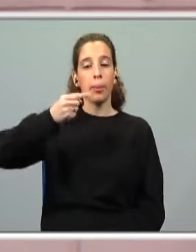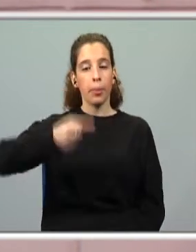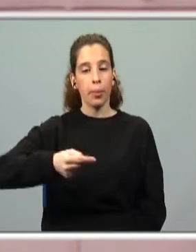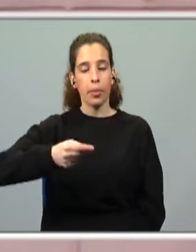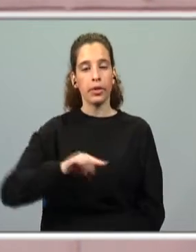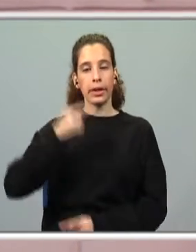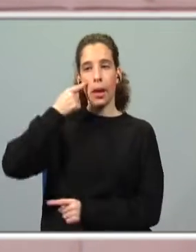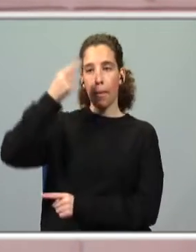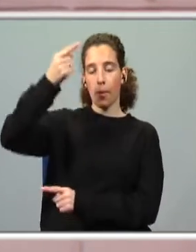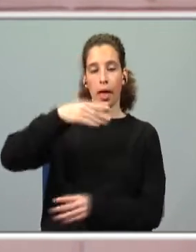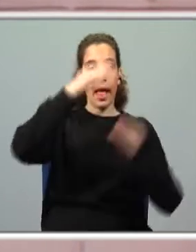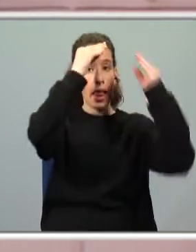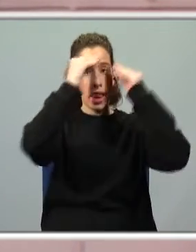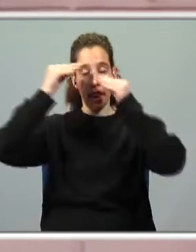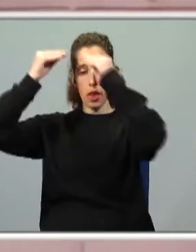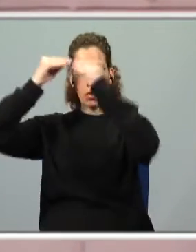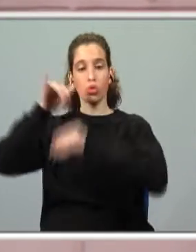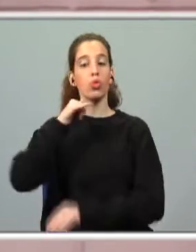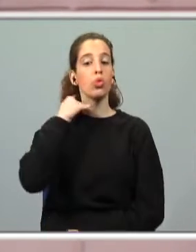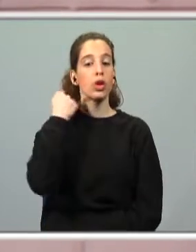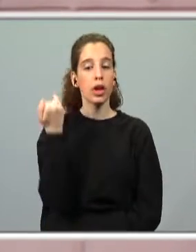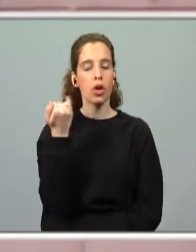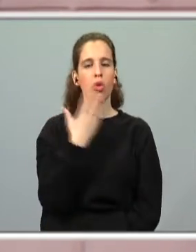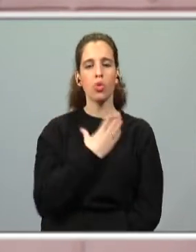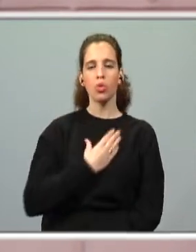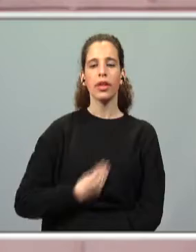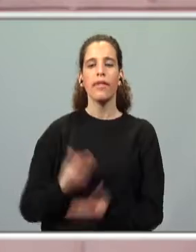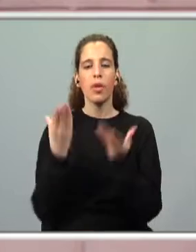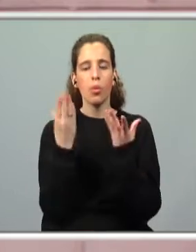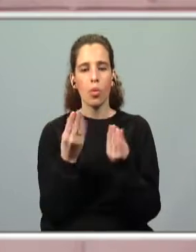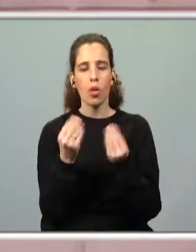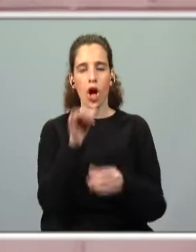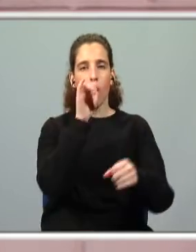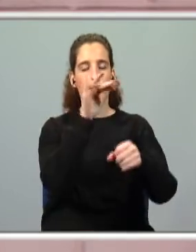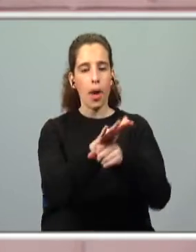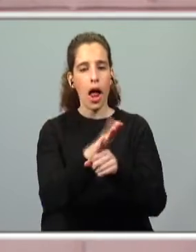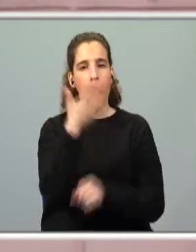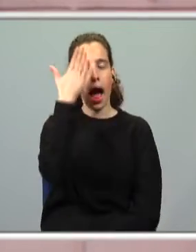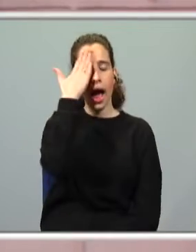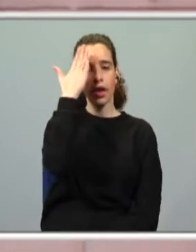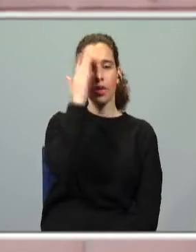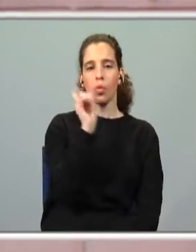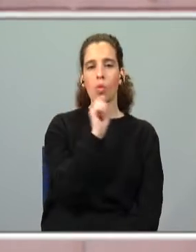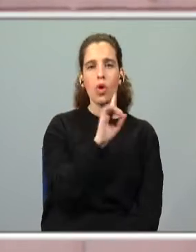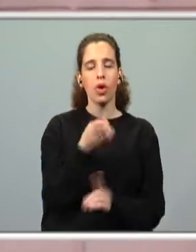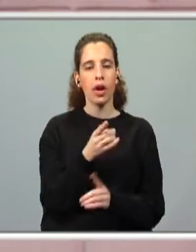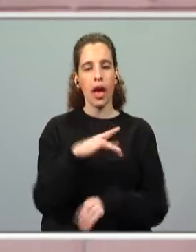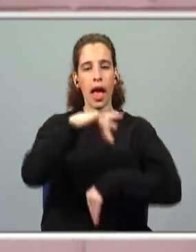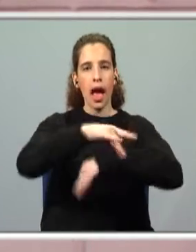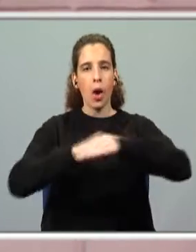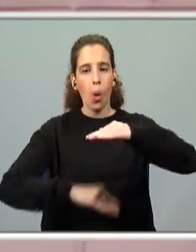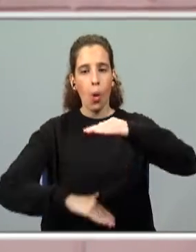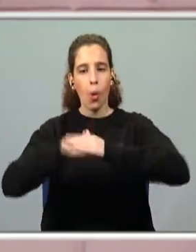temos a apresentação da personagem do tio, que gostava muito do mar e achava que podia ser o quê? A cura